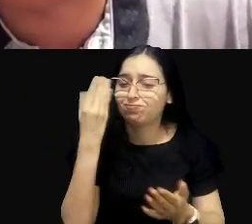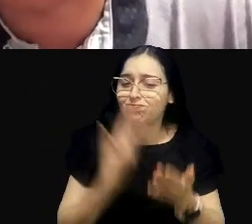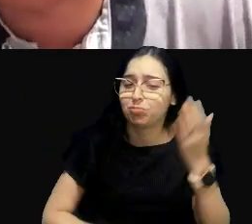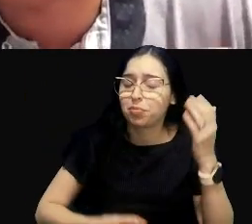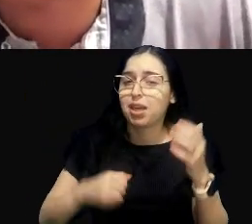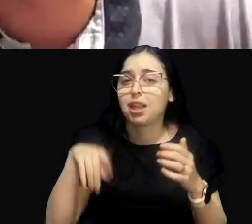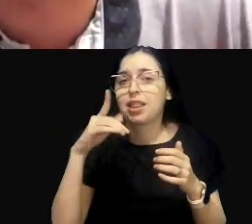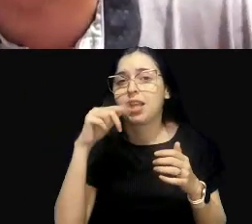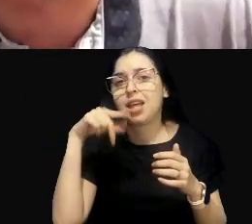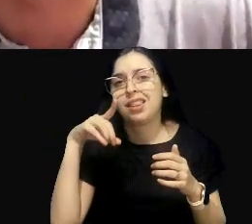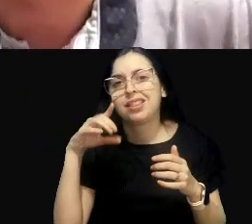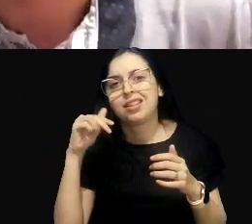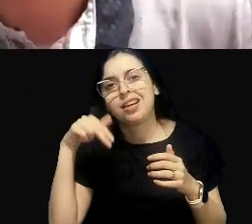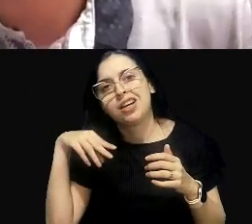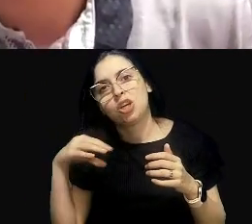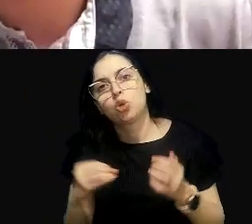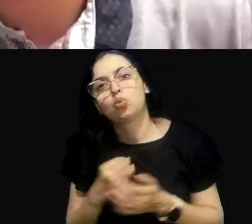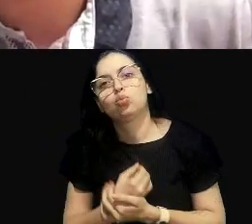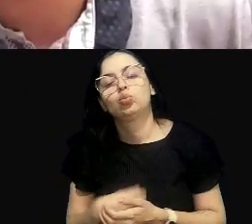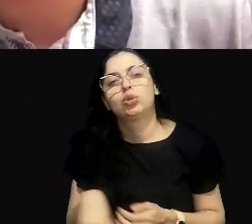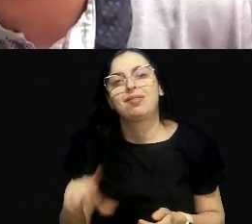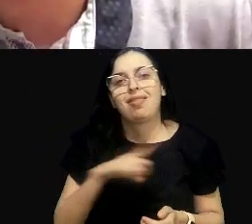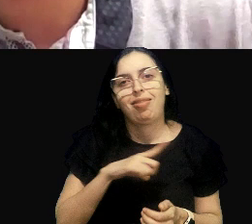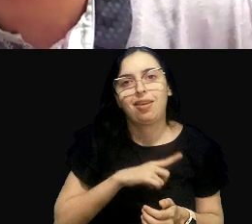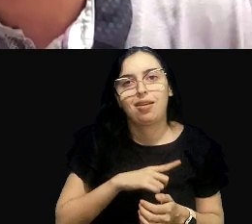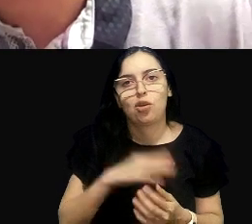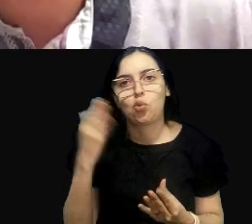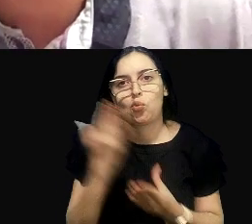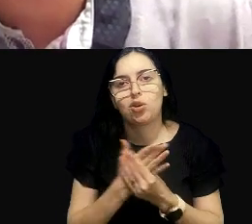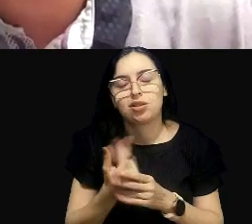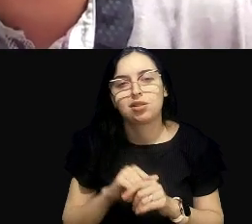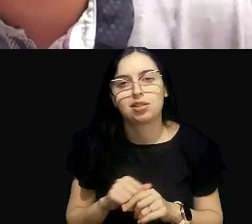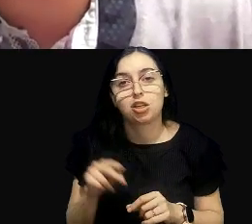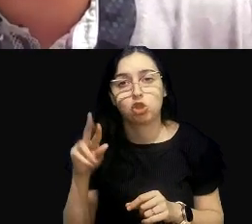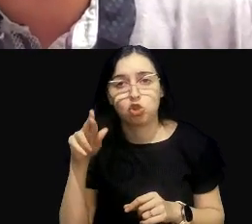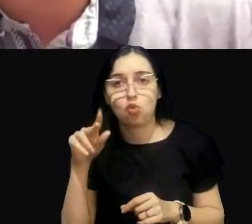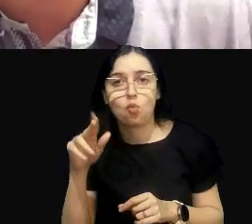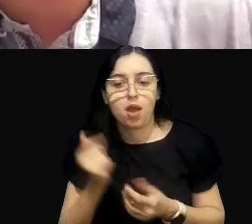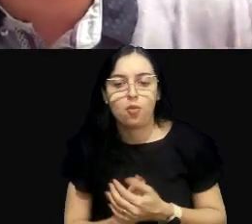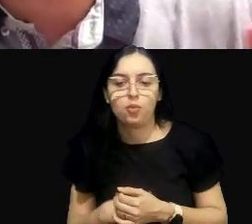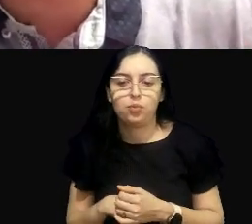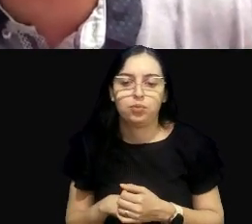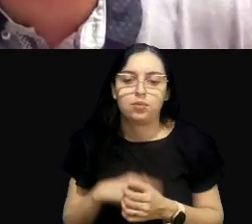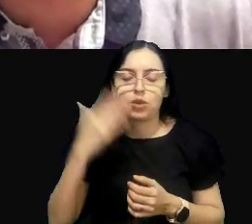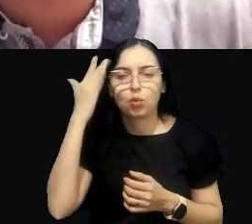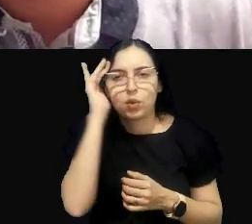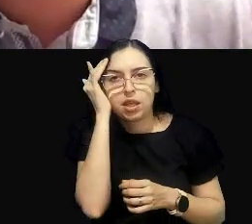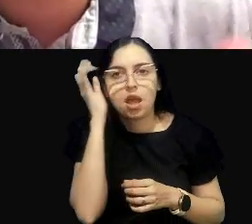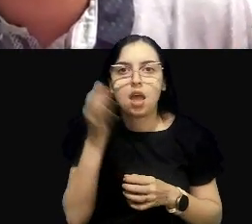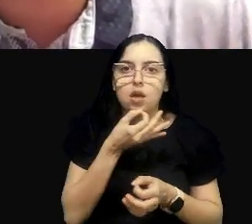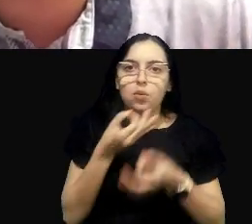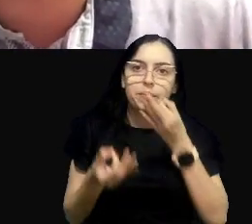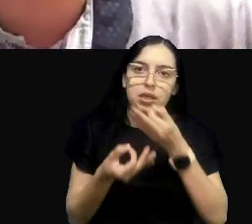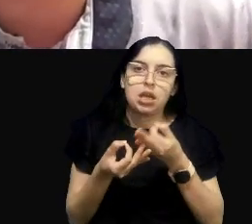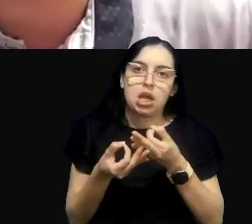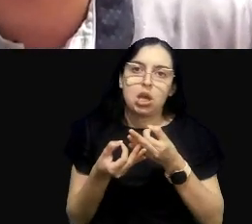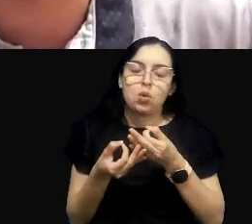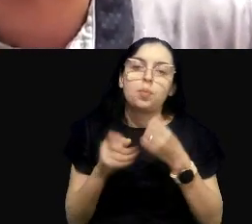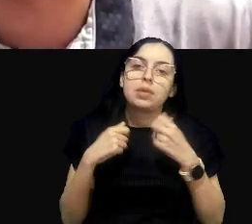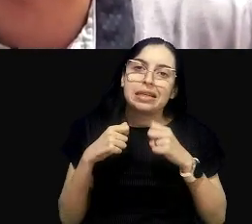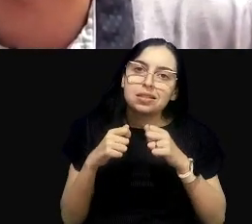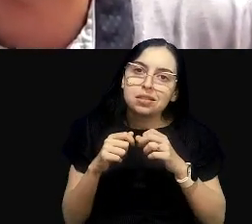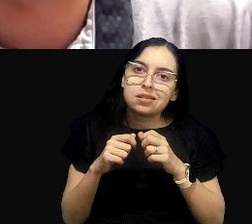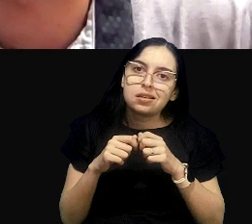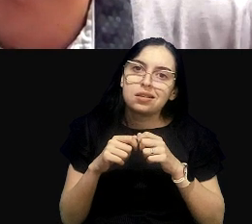uma situação como essa. Então, com o bom senso, o argumento aqui é que a gente precisa talvez refinar um pouquinho